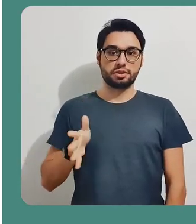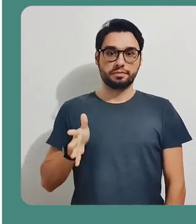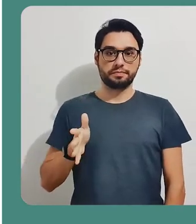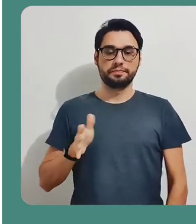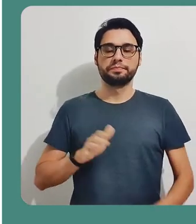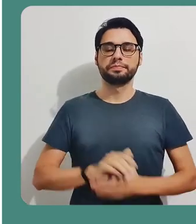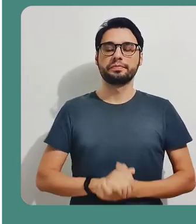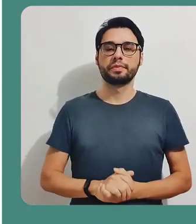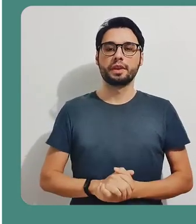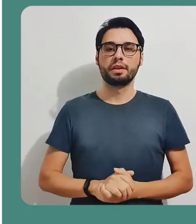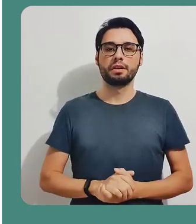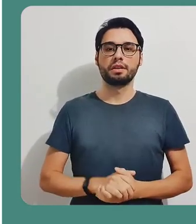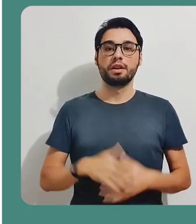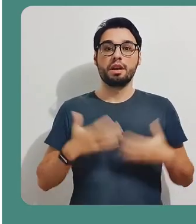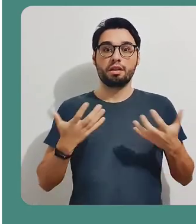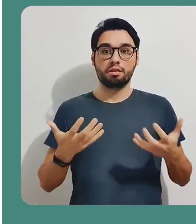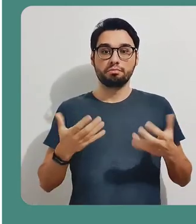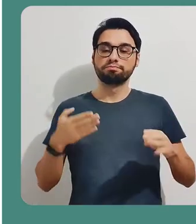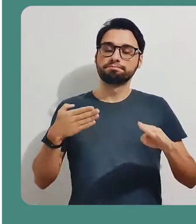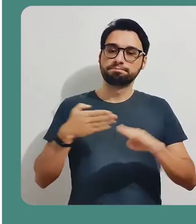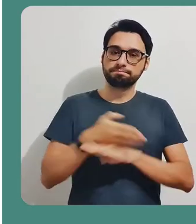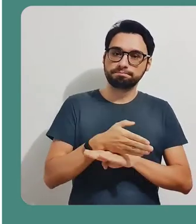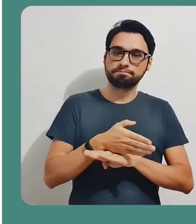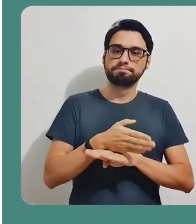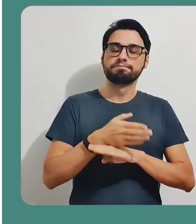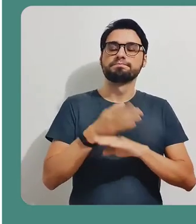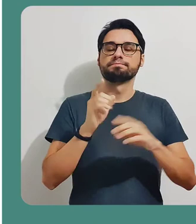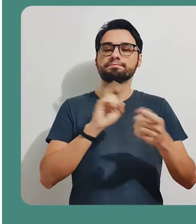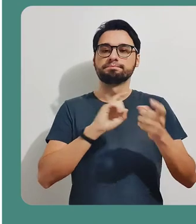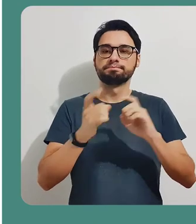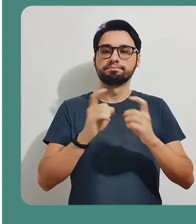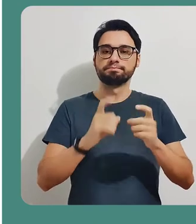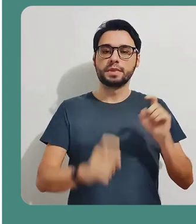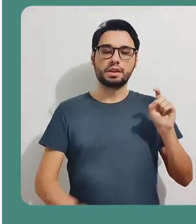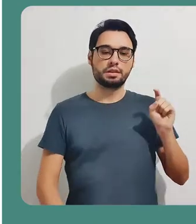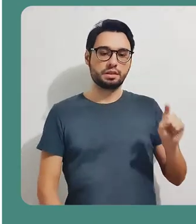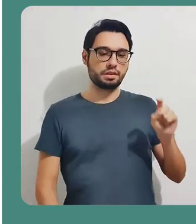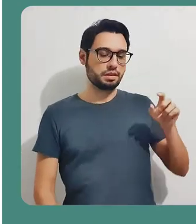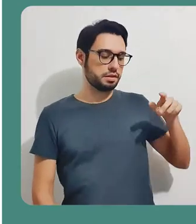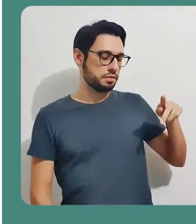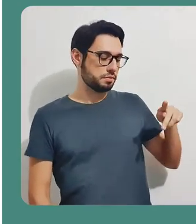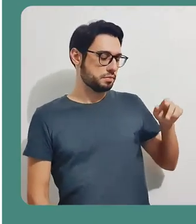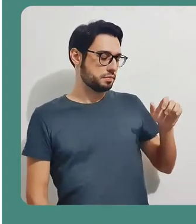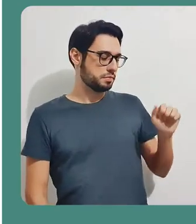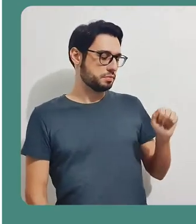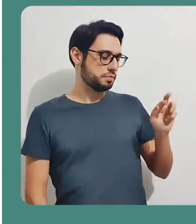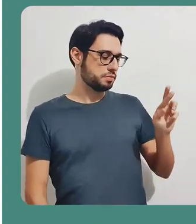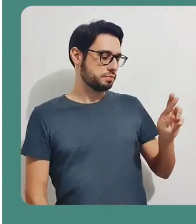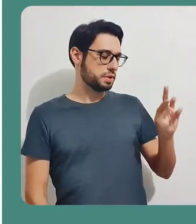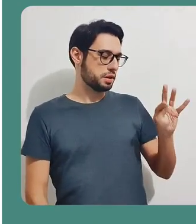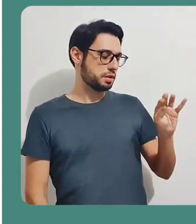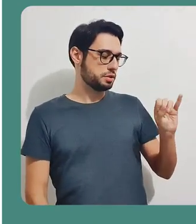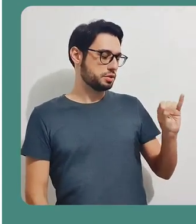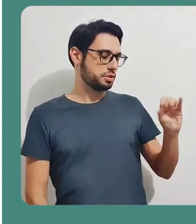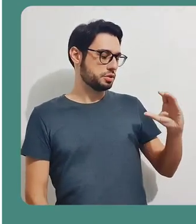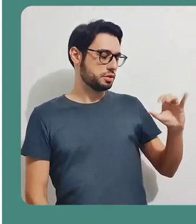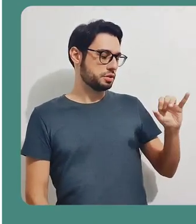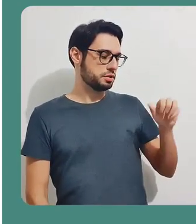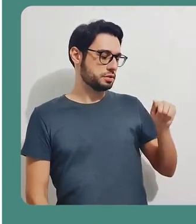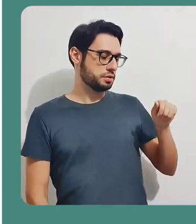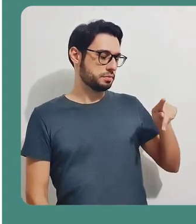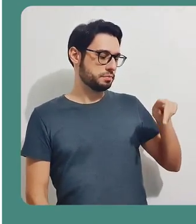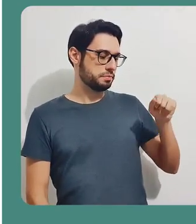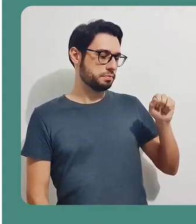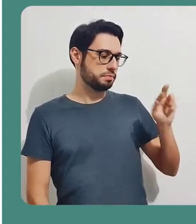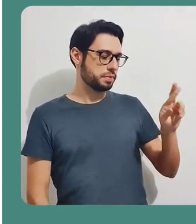visualização de quem já está logado nesta sala de web conferência. Para entrar, então, na sua sala de web conferência,